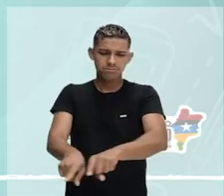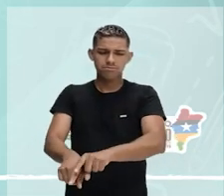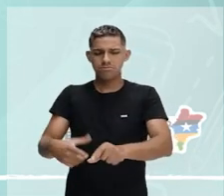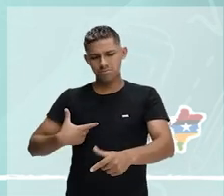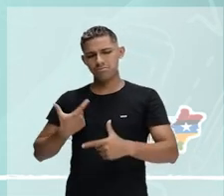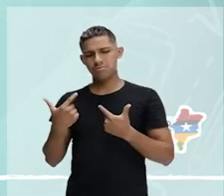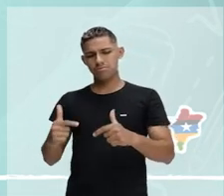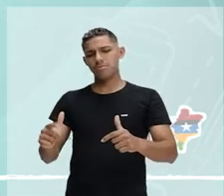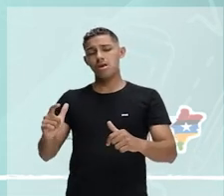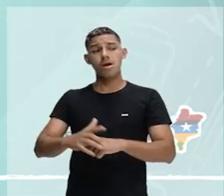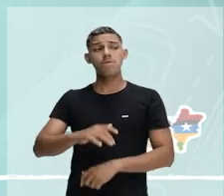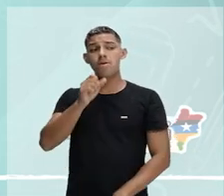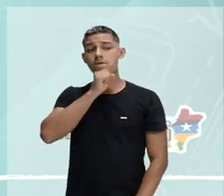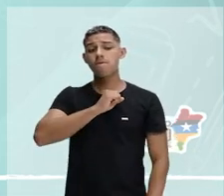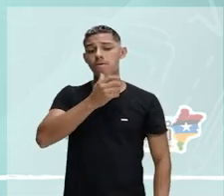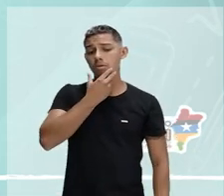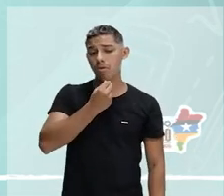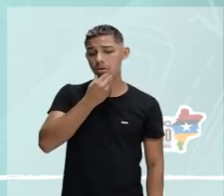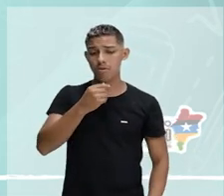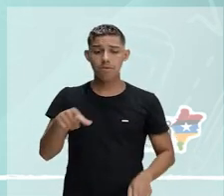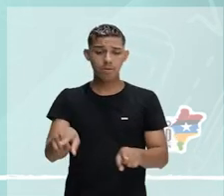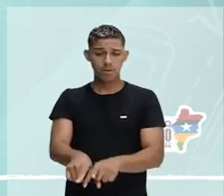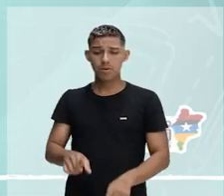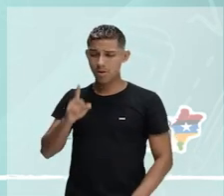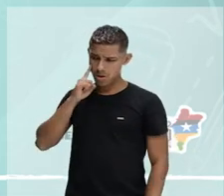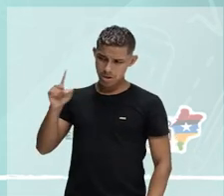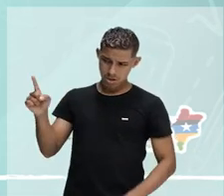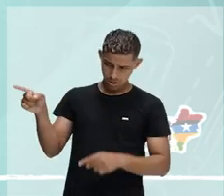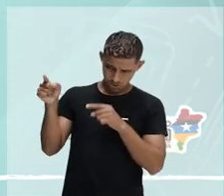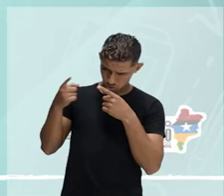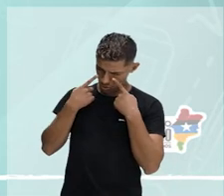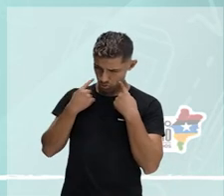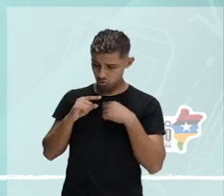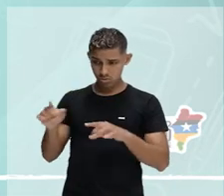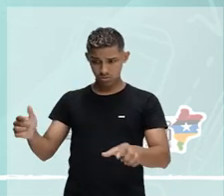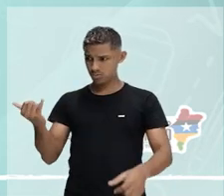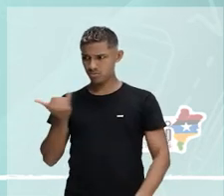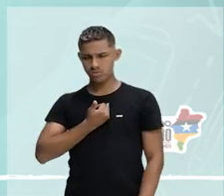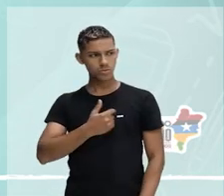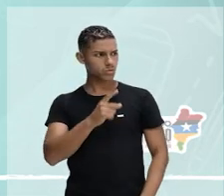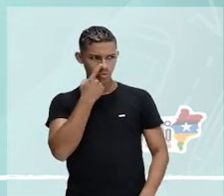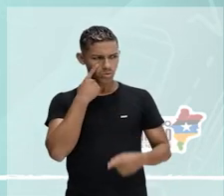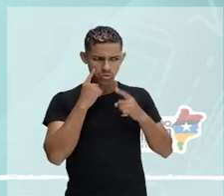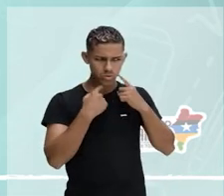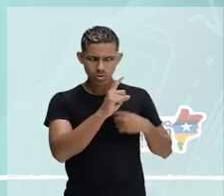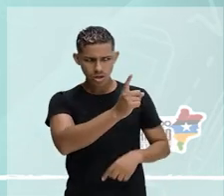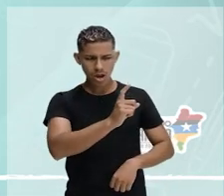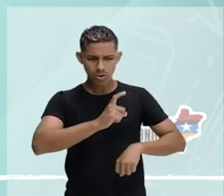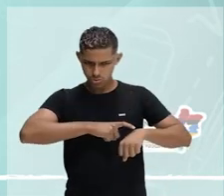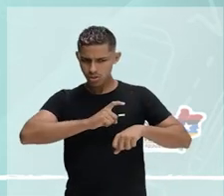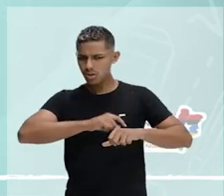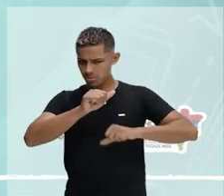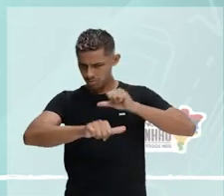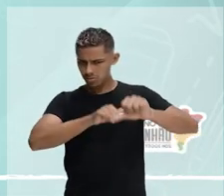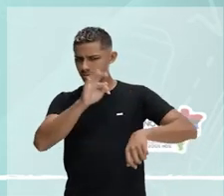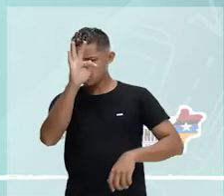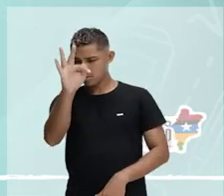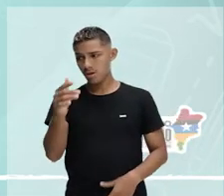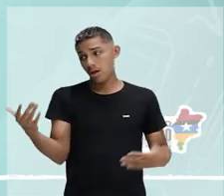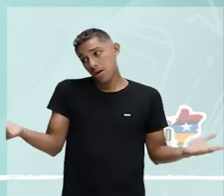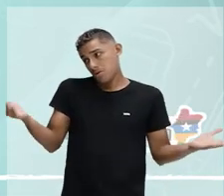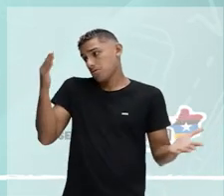mesmo, meu avô, quando eu pegava a chorar, ele dizia, não chore, o tempo vai melhorar. Eu, de tola,